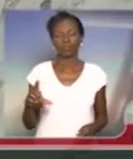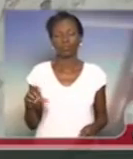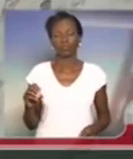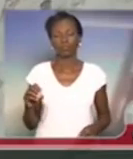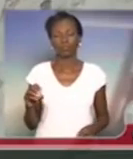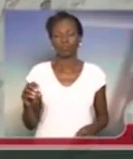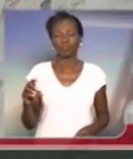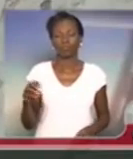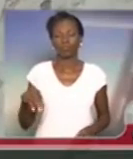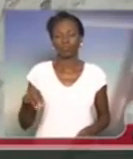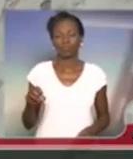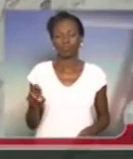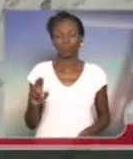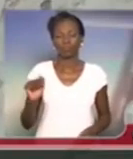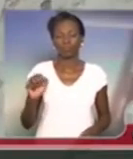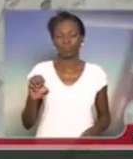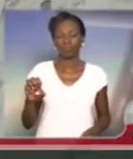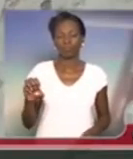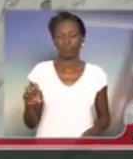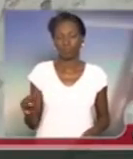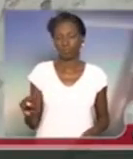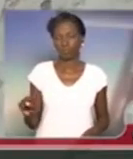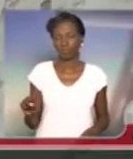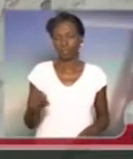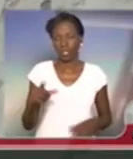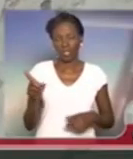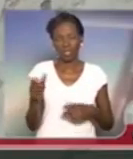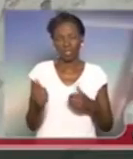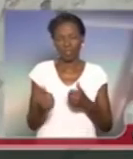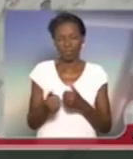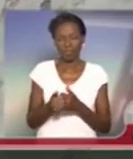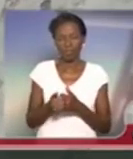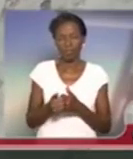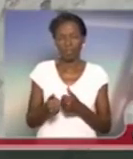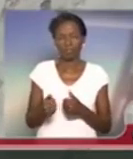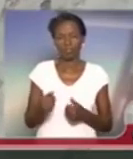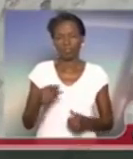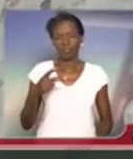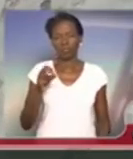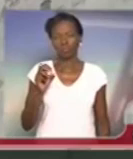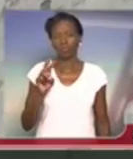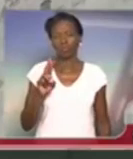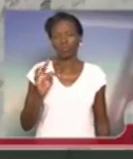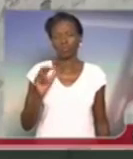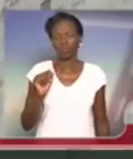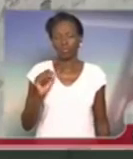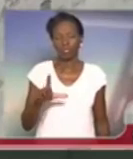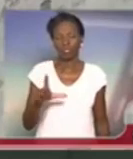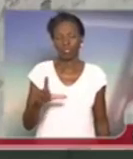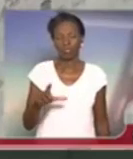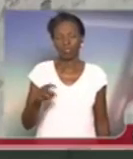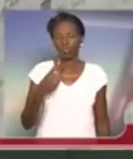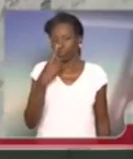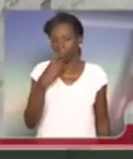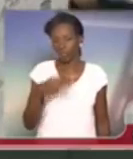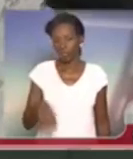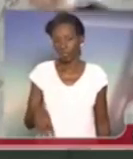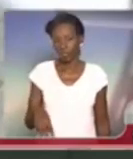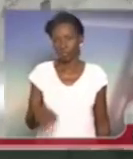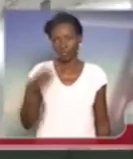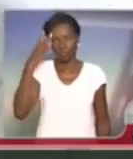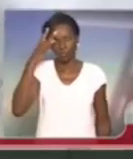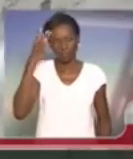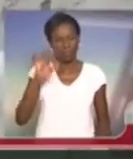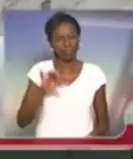diretoria SUUM, ela fica bem na região do portal do Morumbi, na superquadra do Morumbi. Eu acho que, na